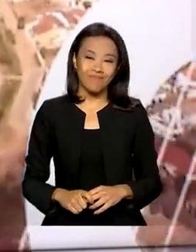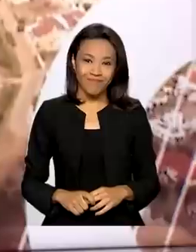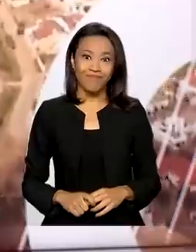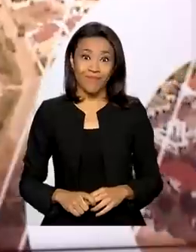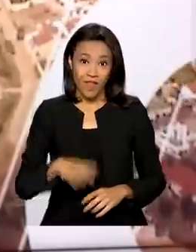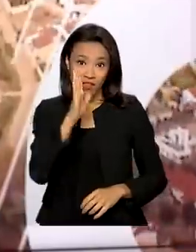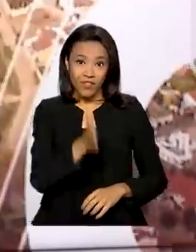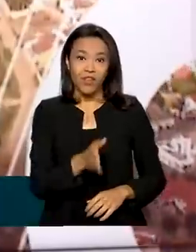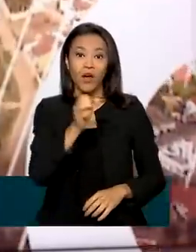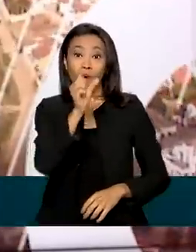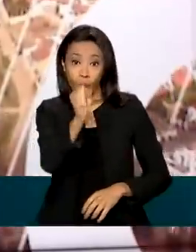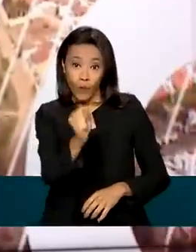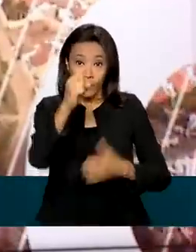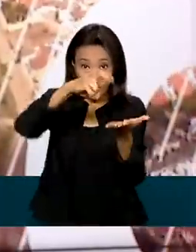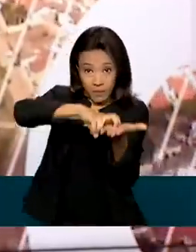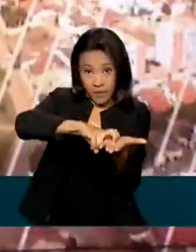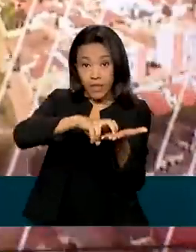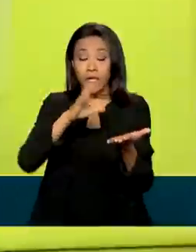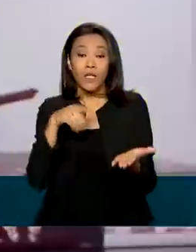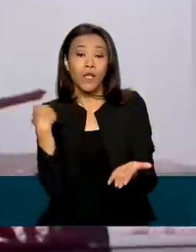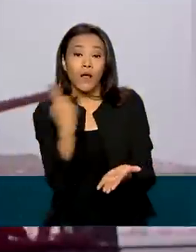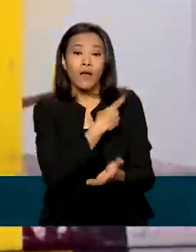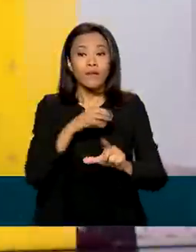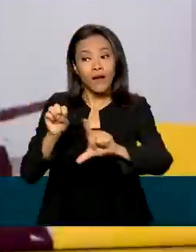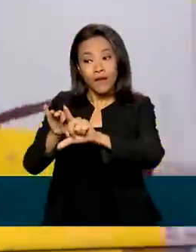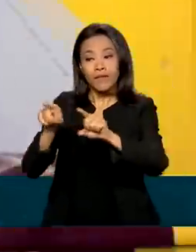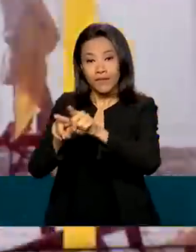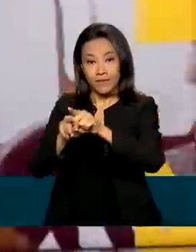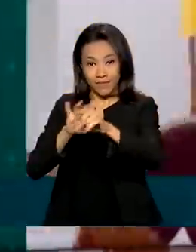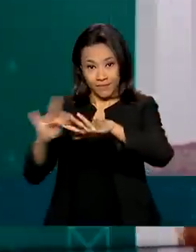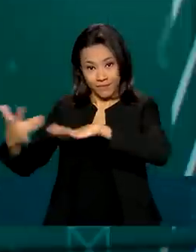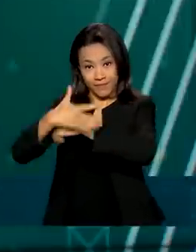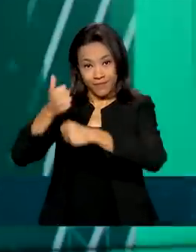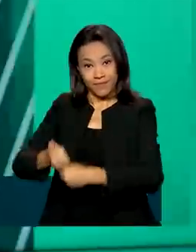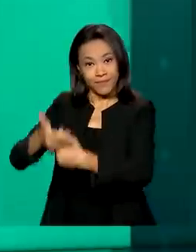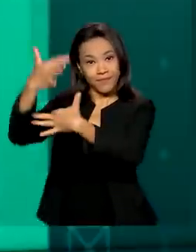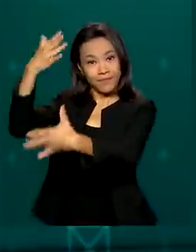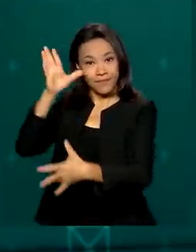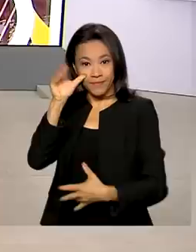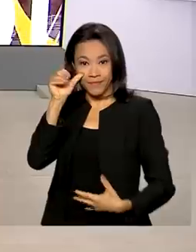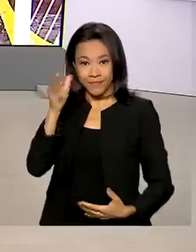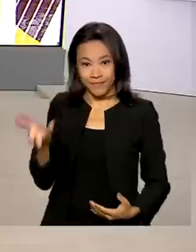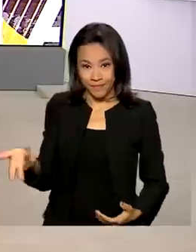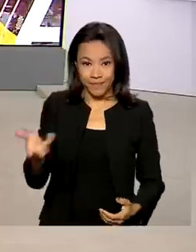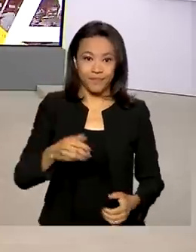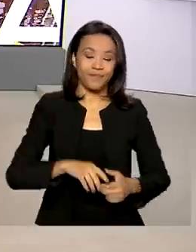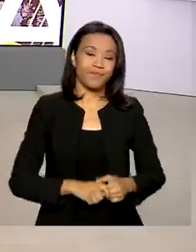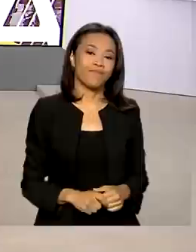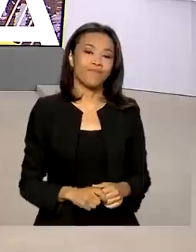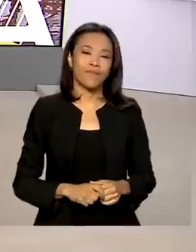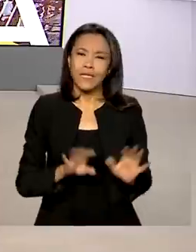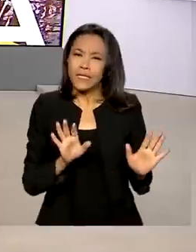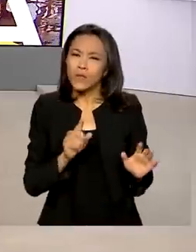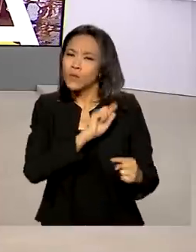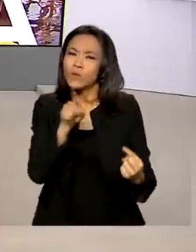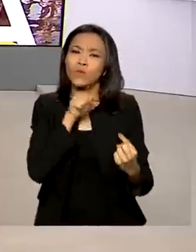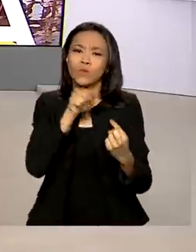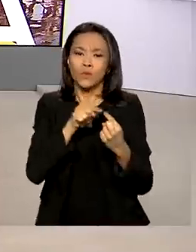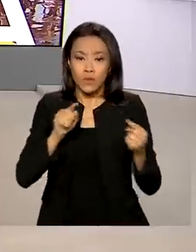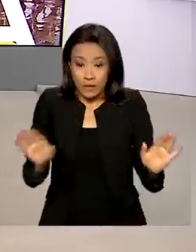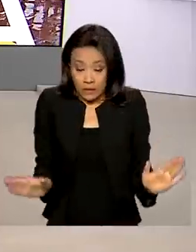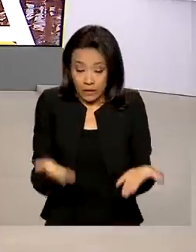Oito horas da manhã, estamos ao vivo também pelas redes sociais. Para incentivar empresas